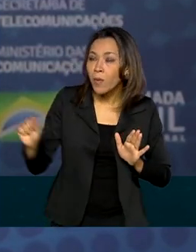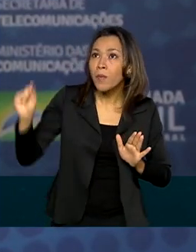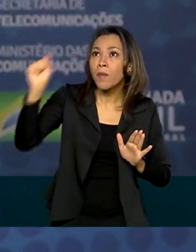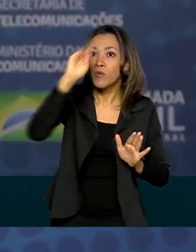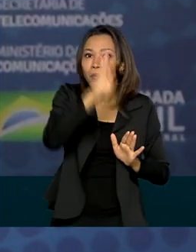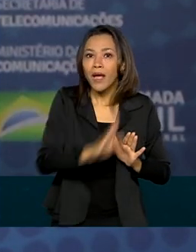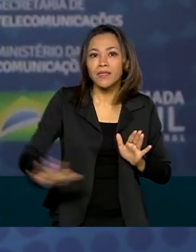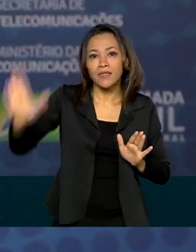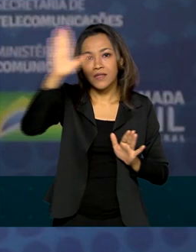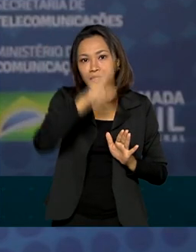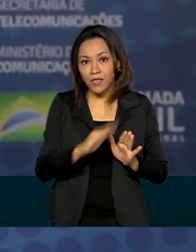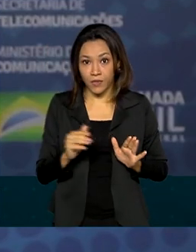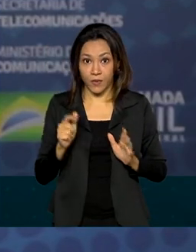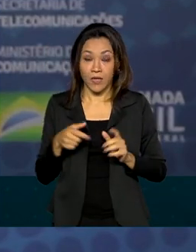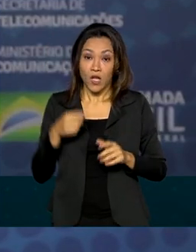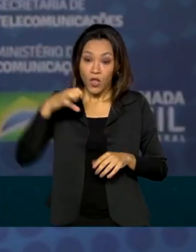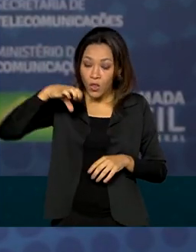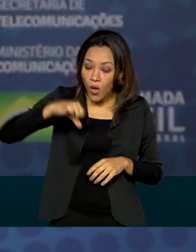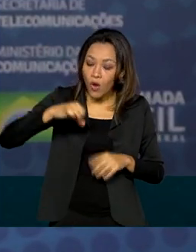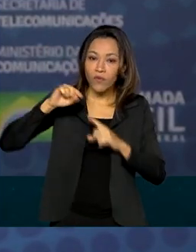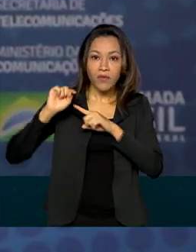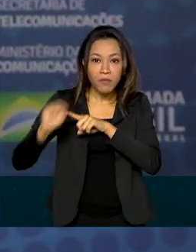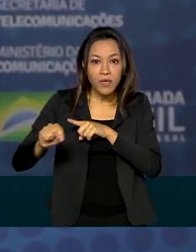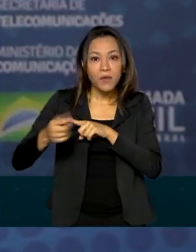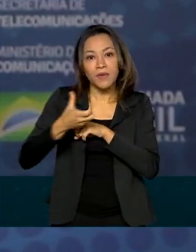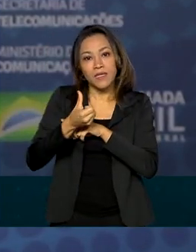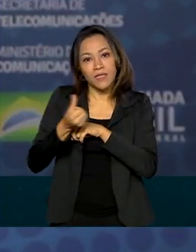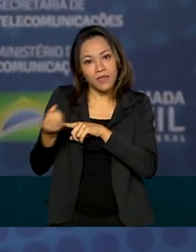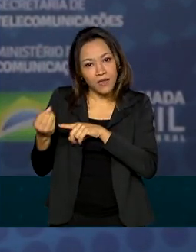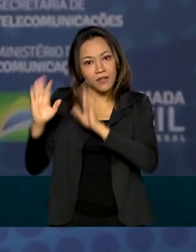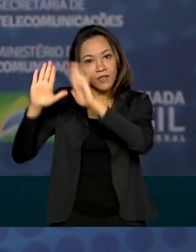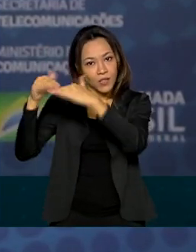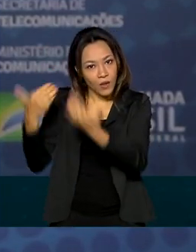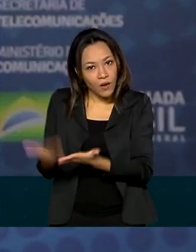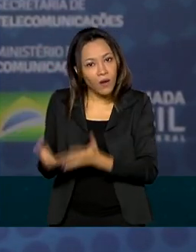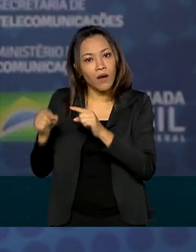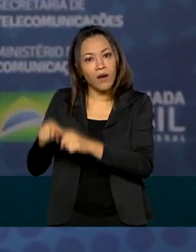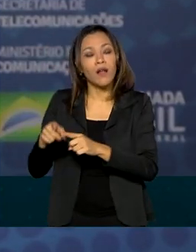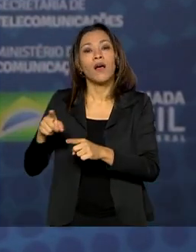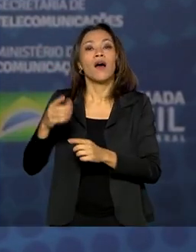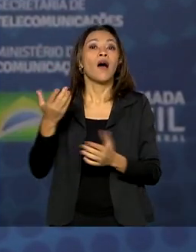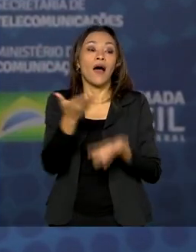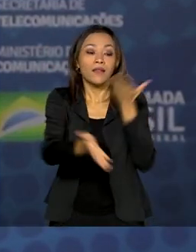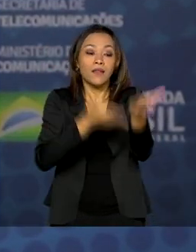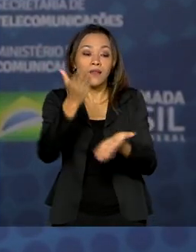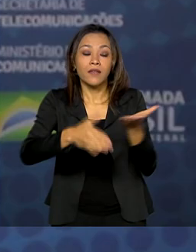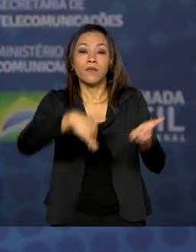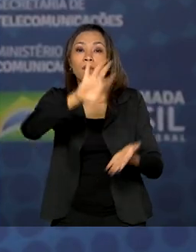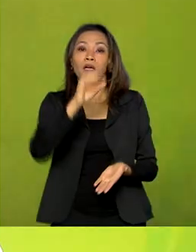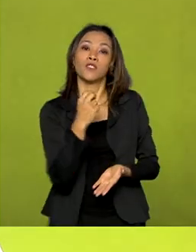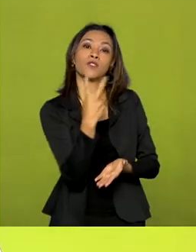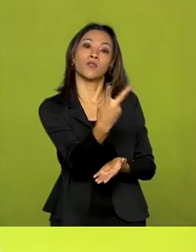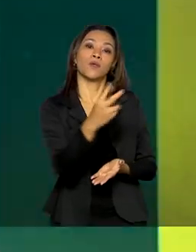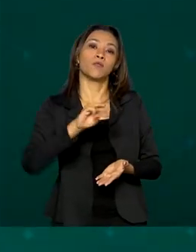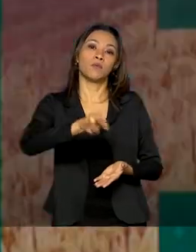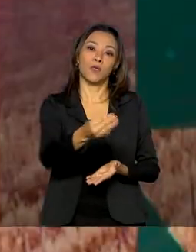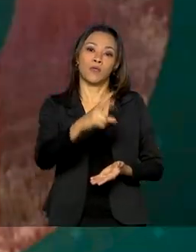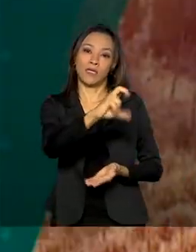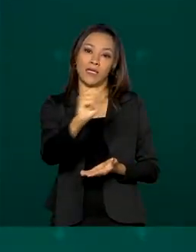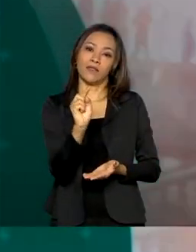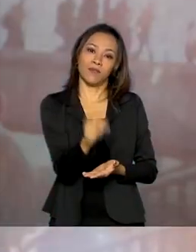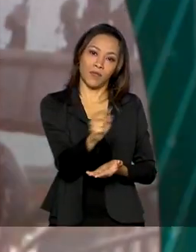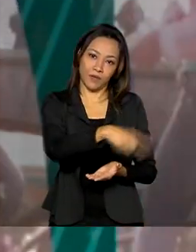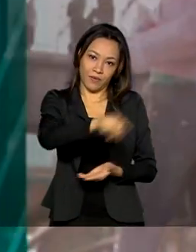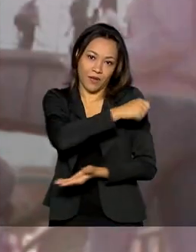desses 13.200, 9.700 escolas, atendendo a mais de 2 milhões e meio de estudantes. A